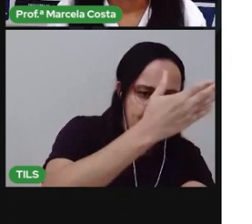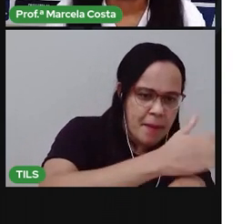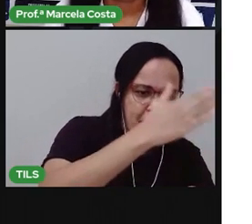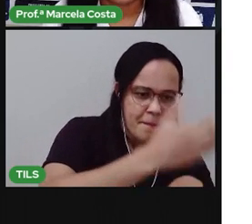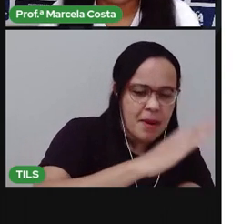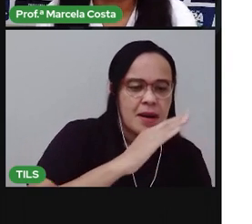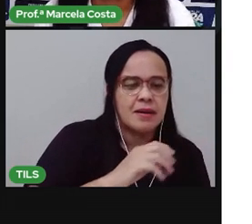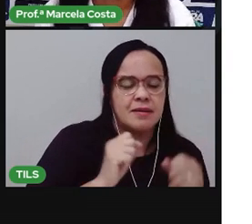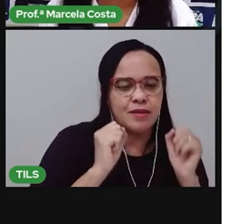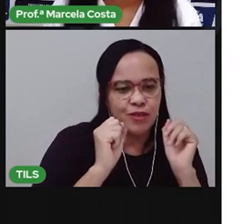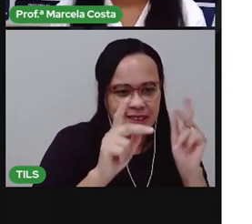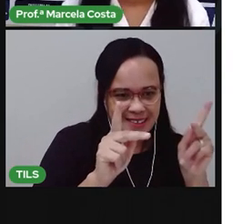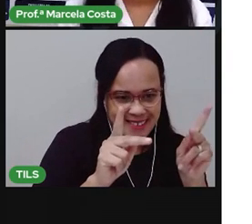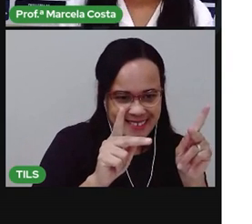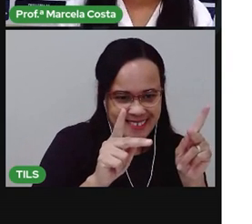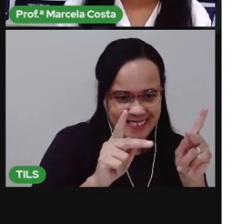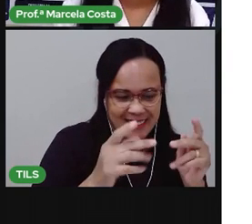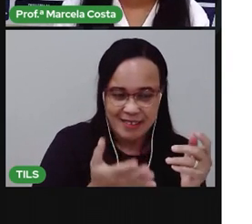Vamos lá!